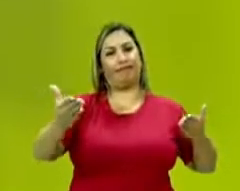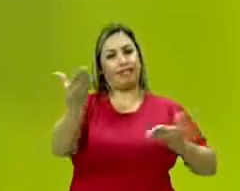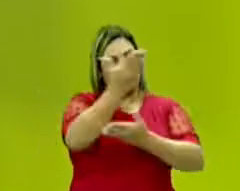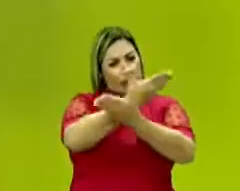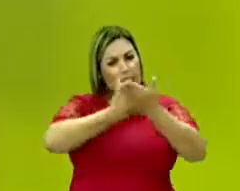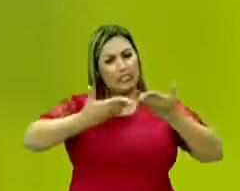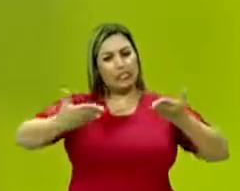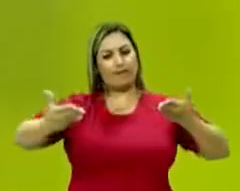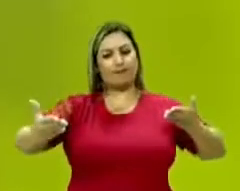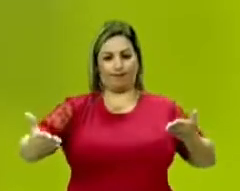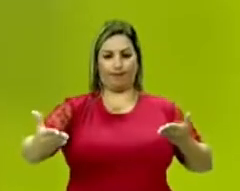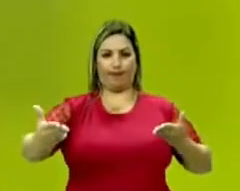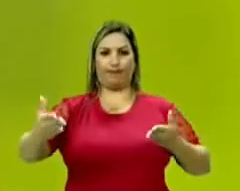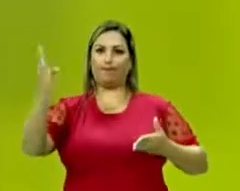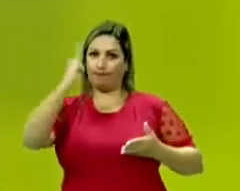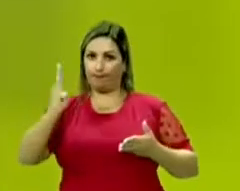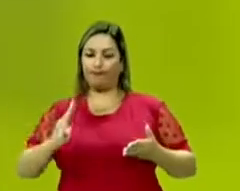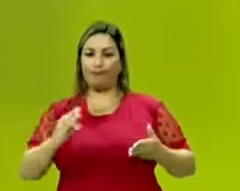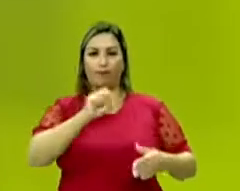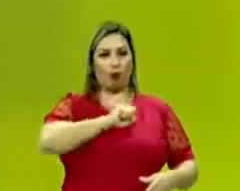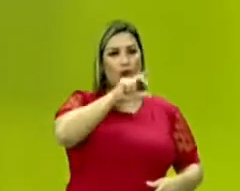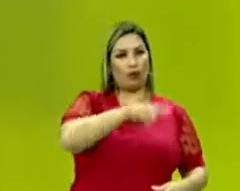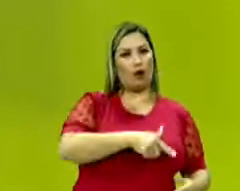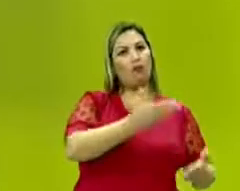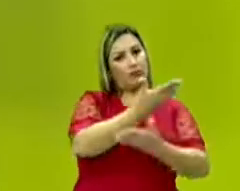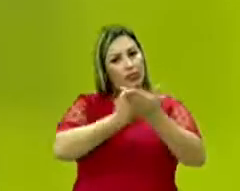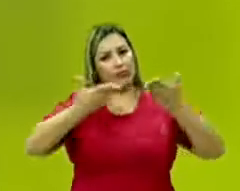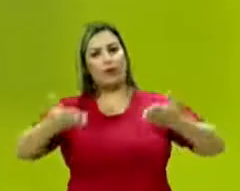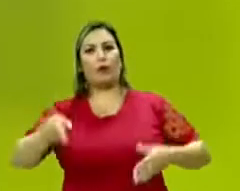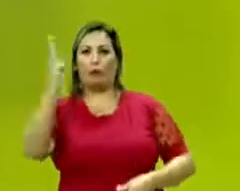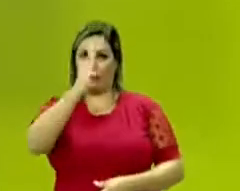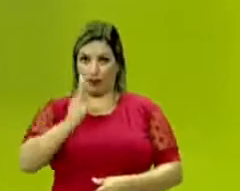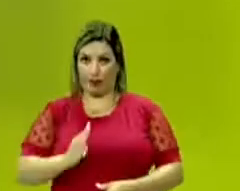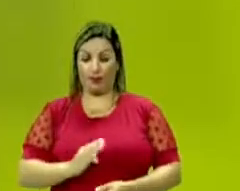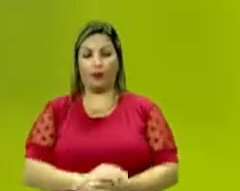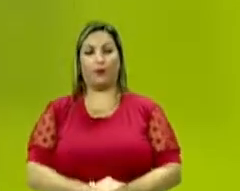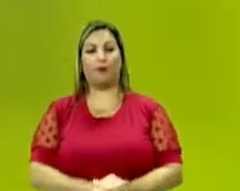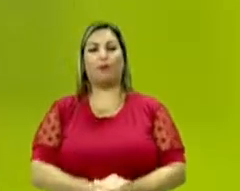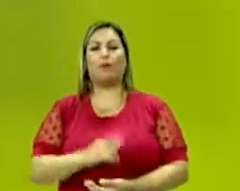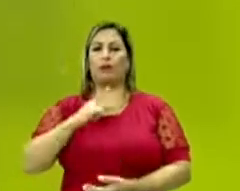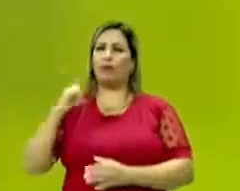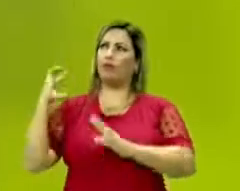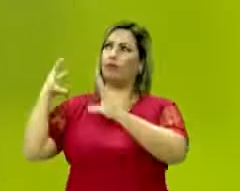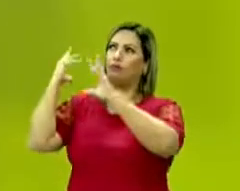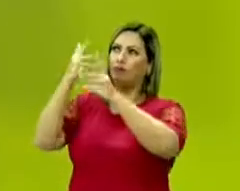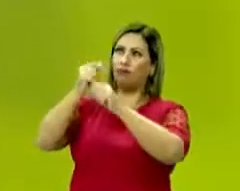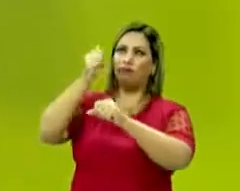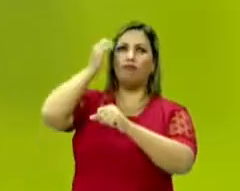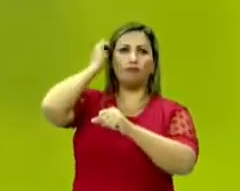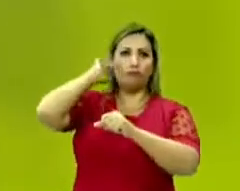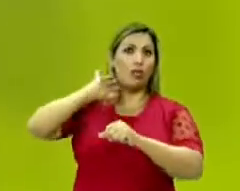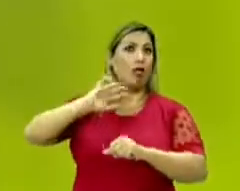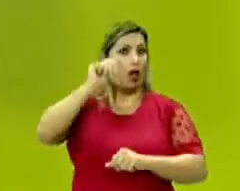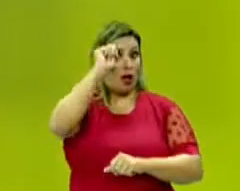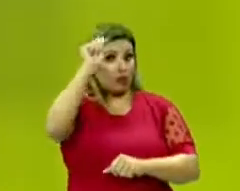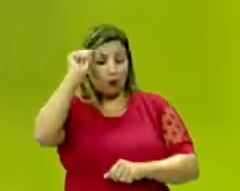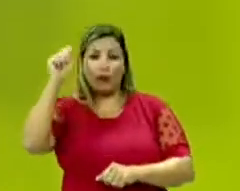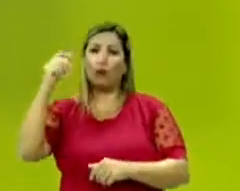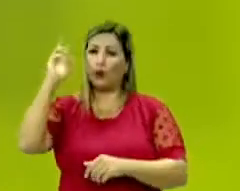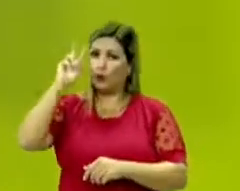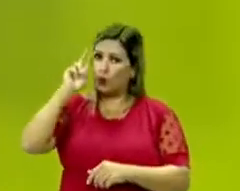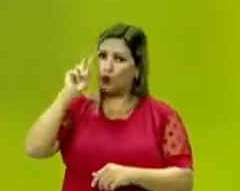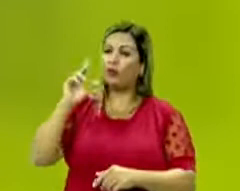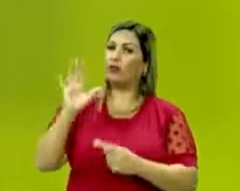transmigrado a corte para o Brasil. Mas nós temos uma vertente de historiadores que não coloca muito bem isso, não.